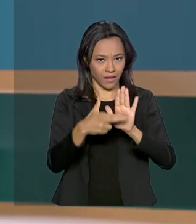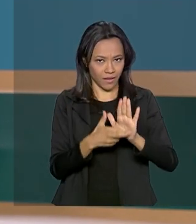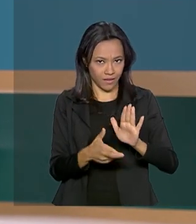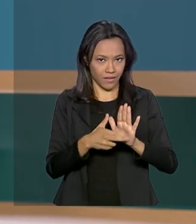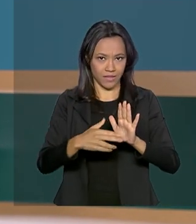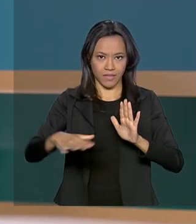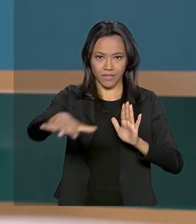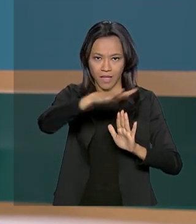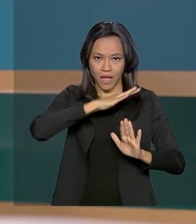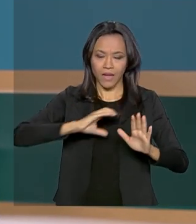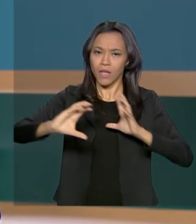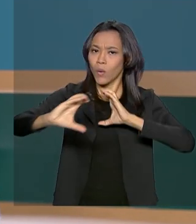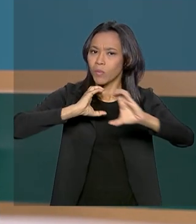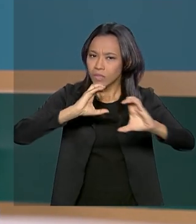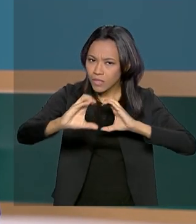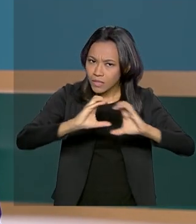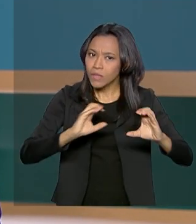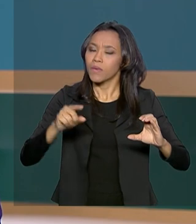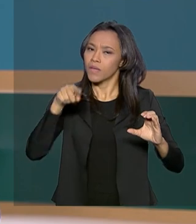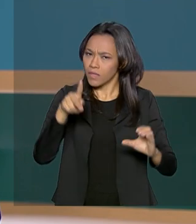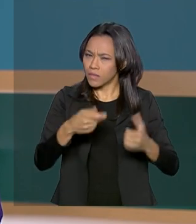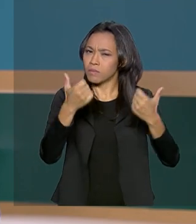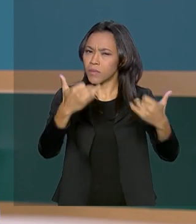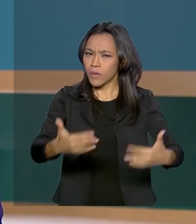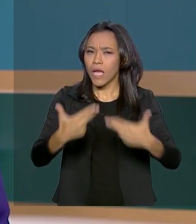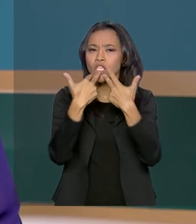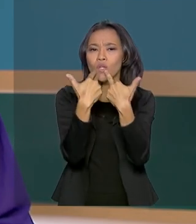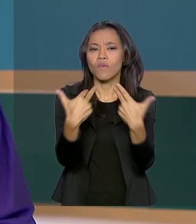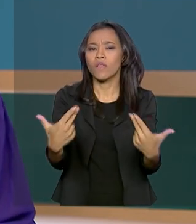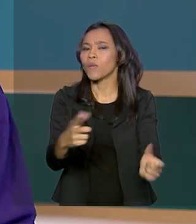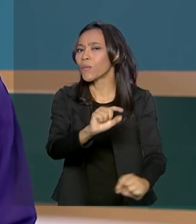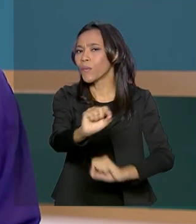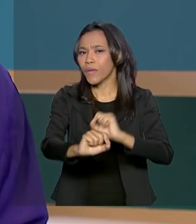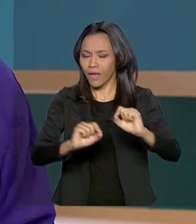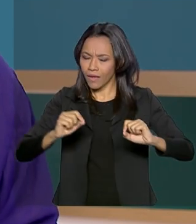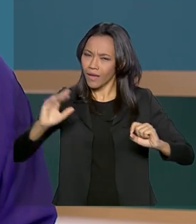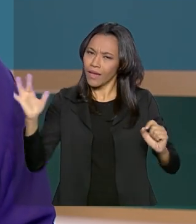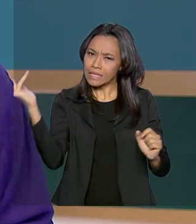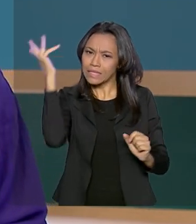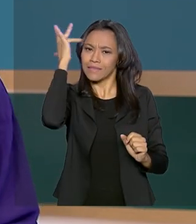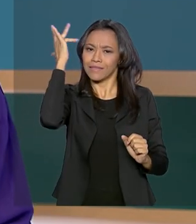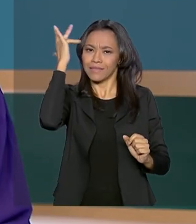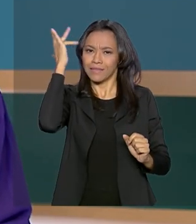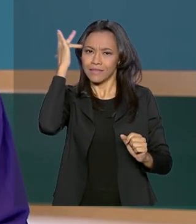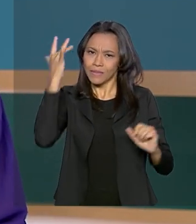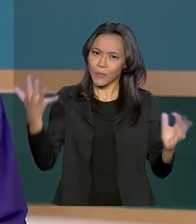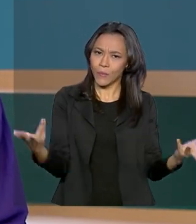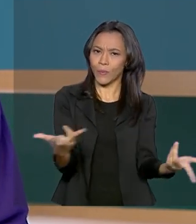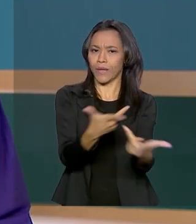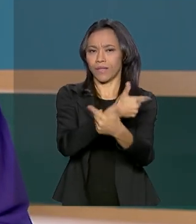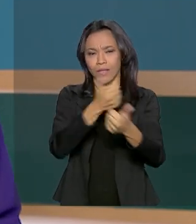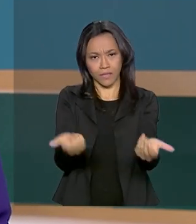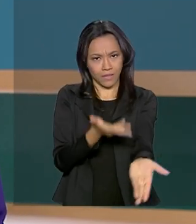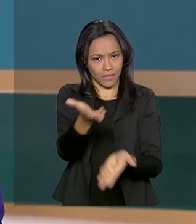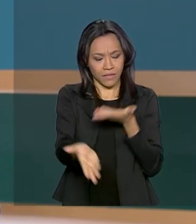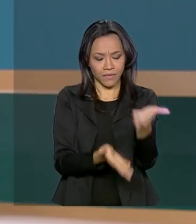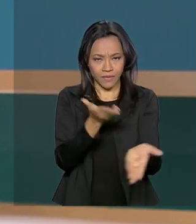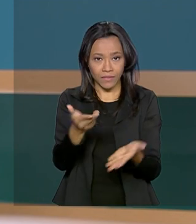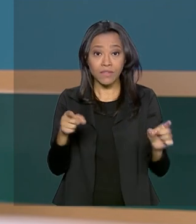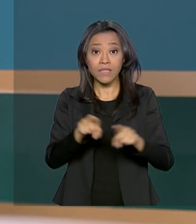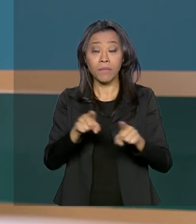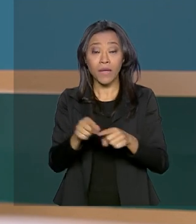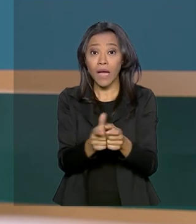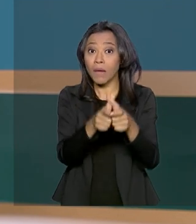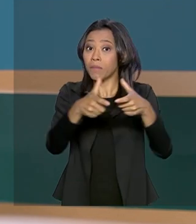Pelo Twitter, ele diz que as novidades chegam para dar mais qualidade aos serviços prestados e para ampliar o